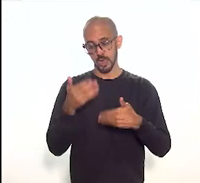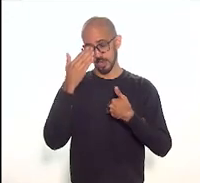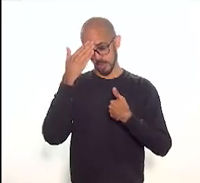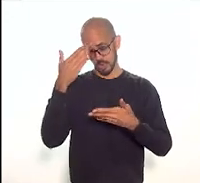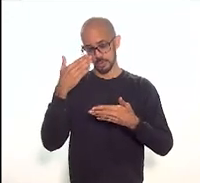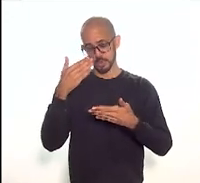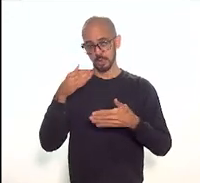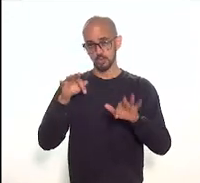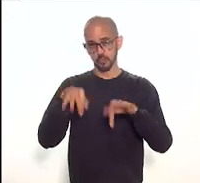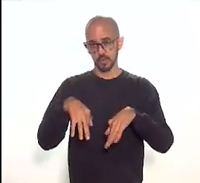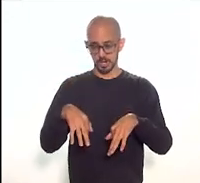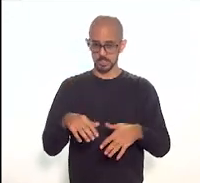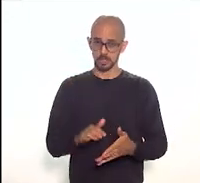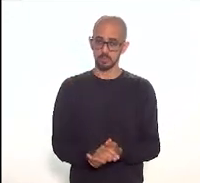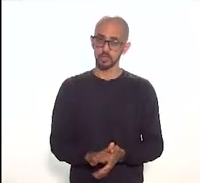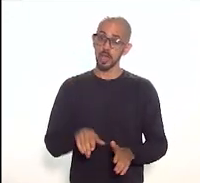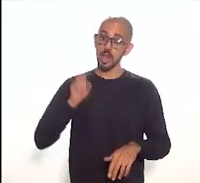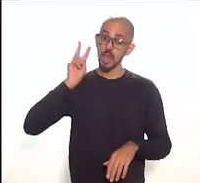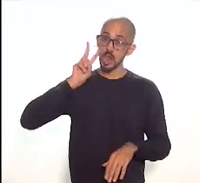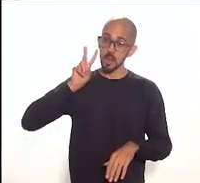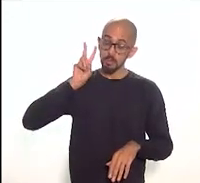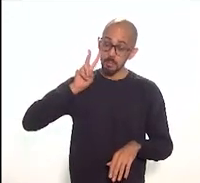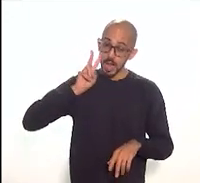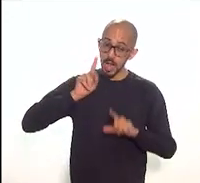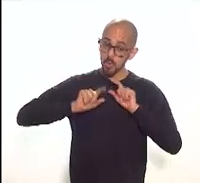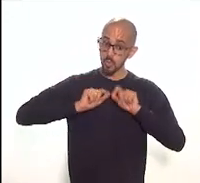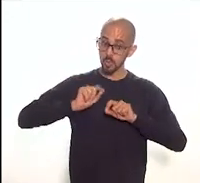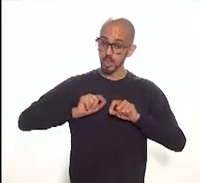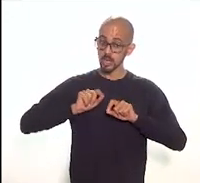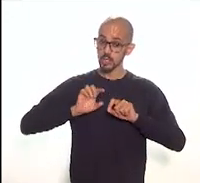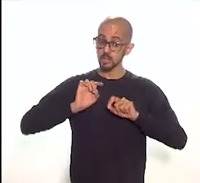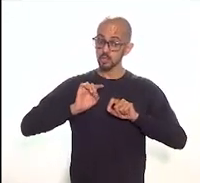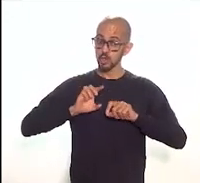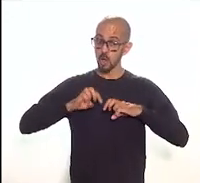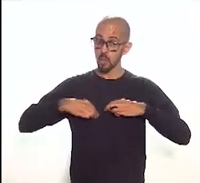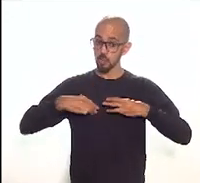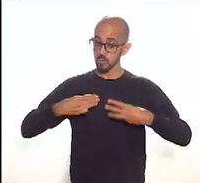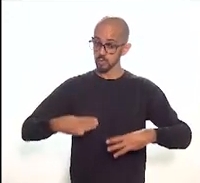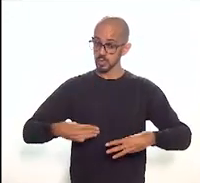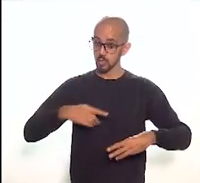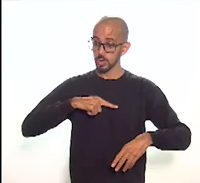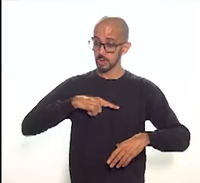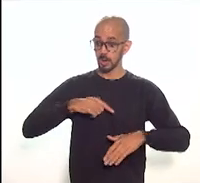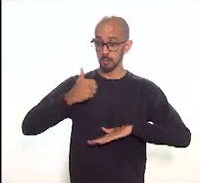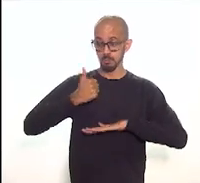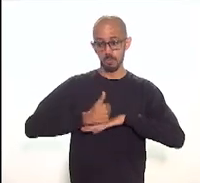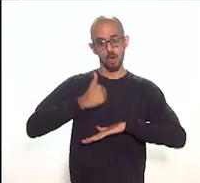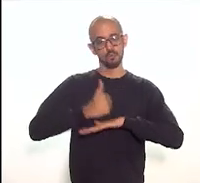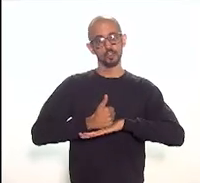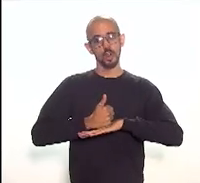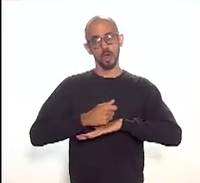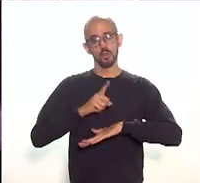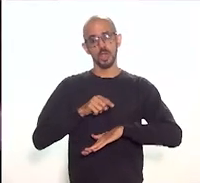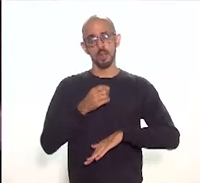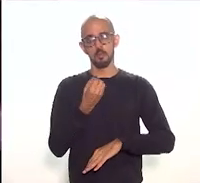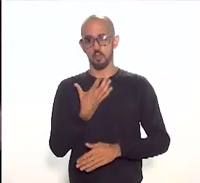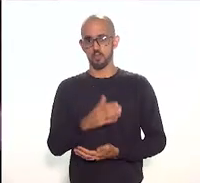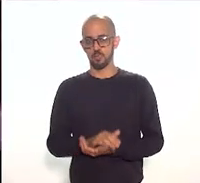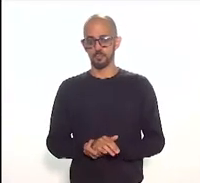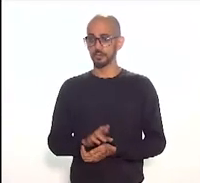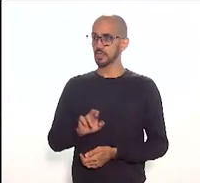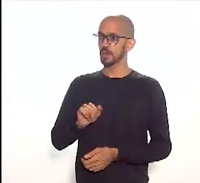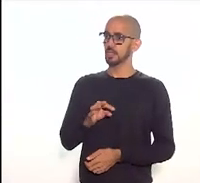lembrando apenas museu com museólogo é legal muito obrigada obrigado o Rita